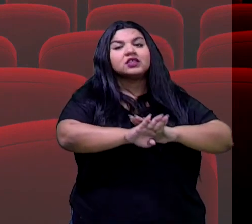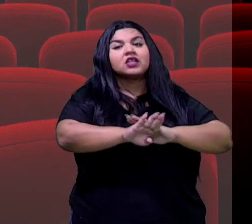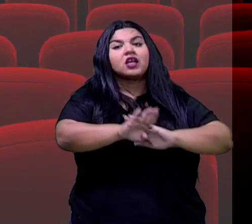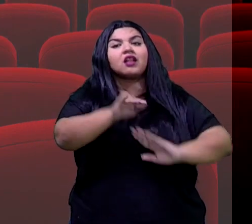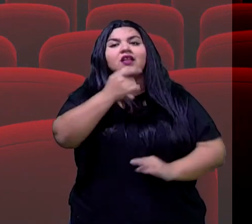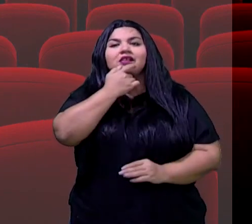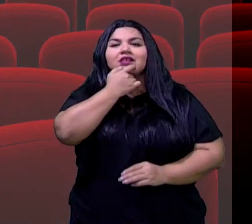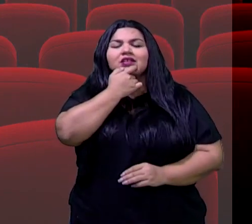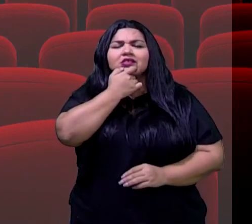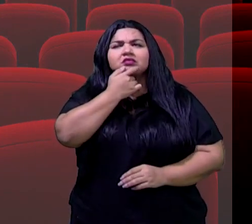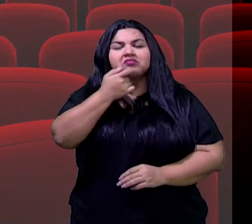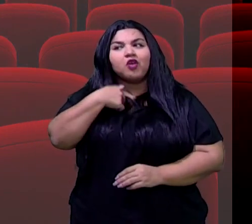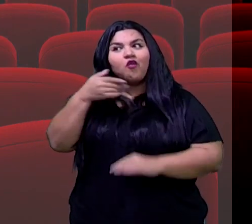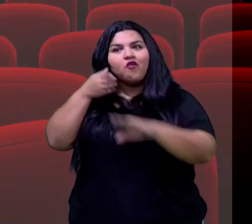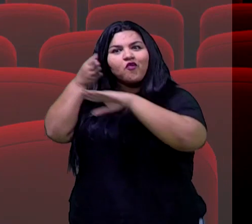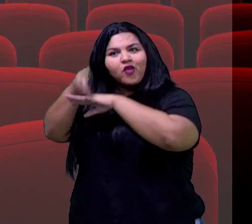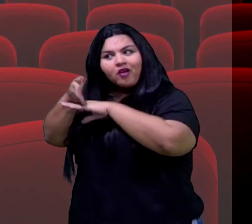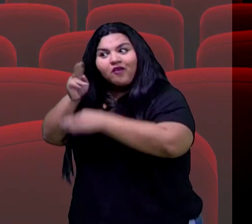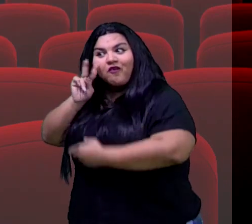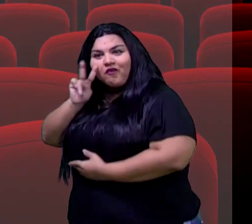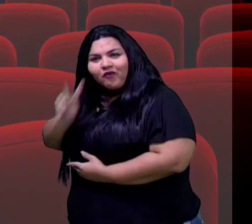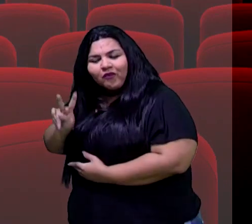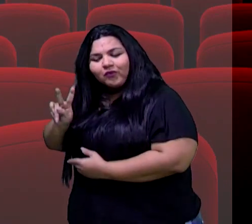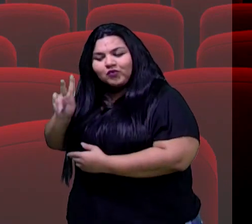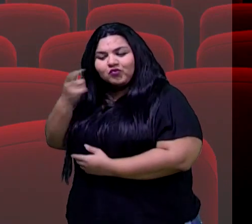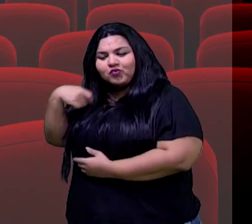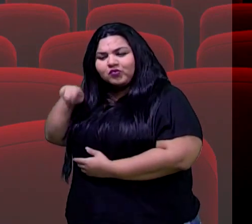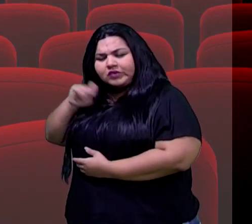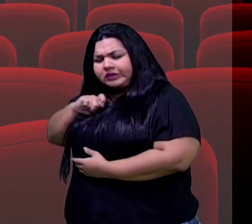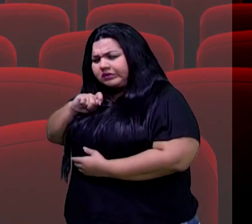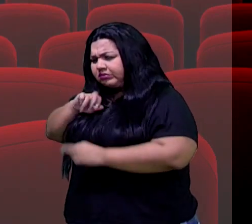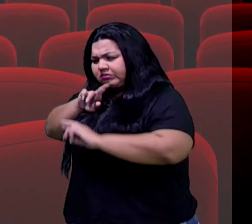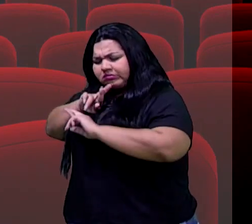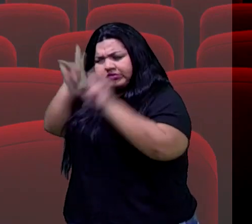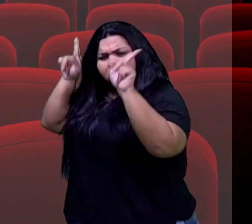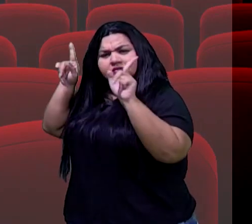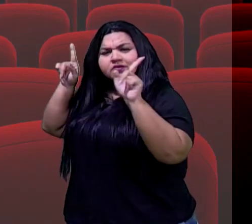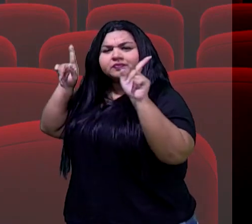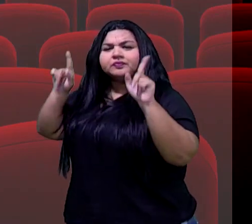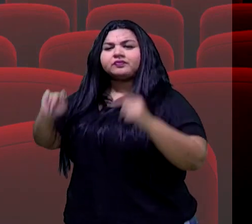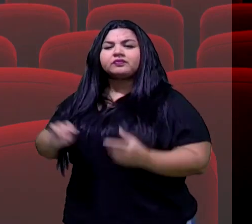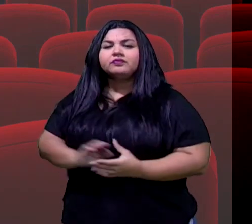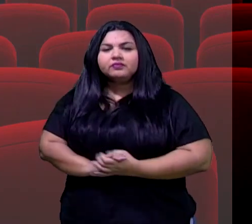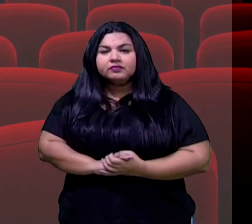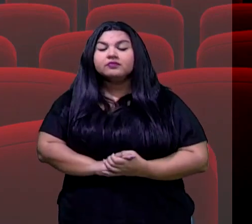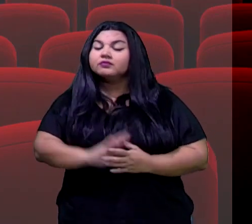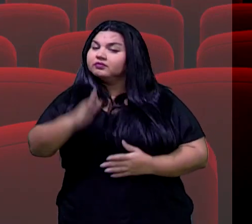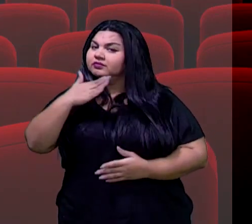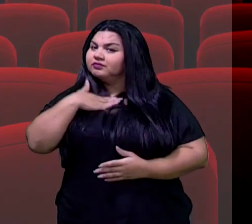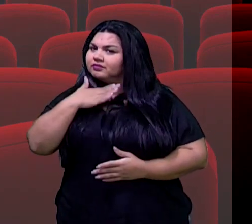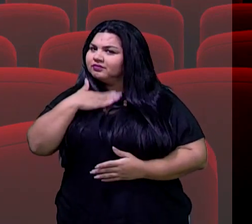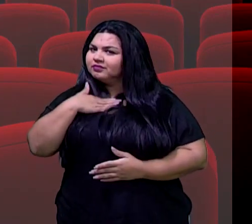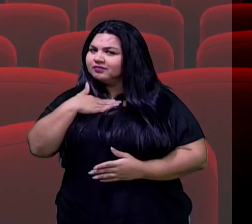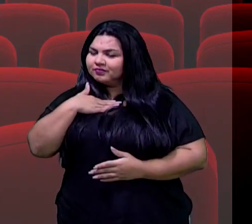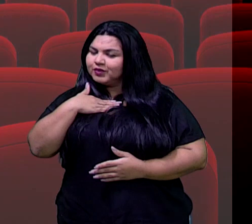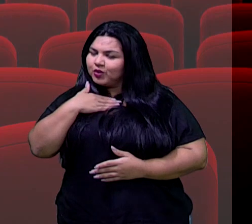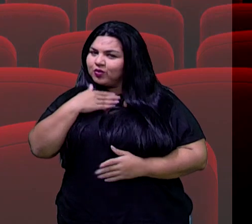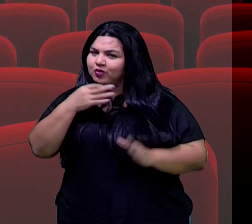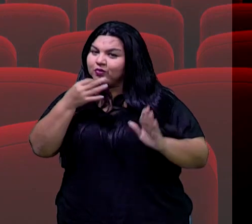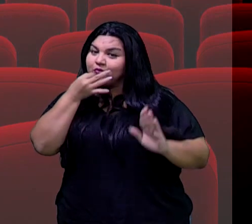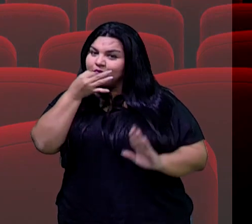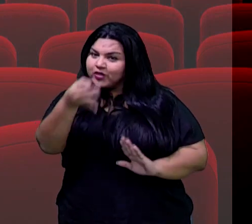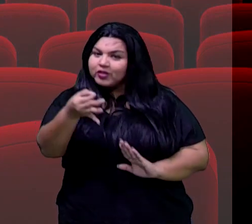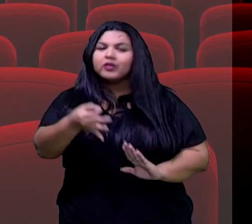inglesa, que quando eu fui assistir uma em língua espanhola, eu achei muito diferente, né? Para mim, no momento, né? Como